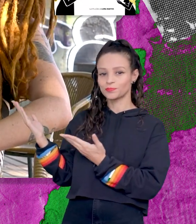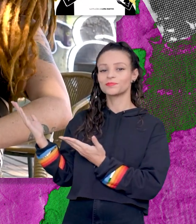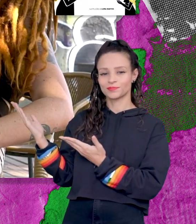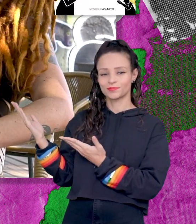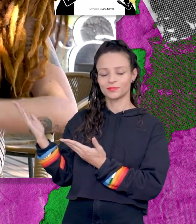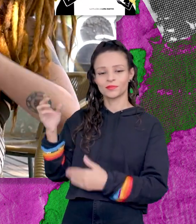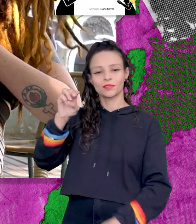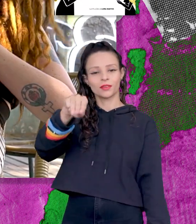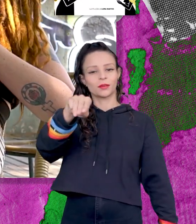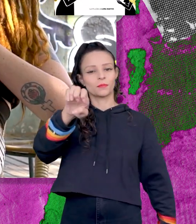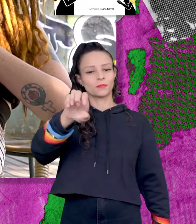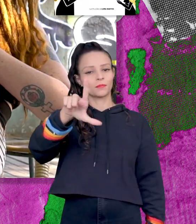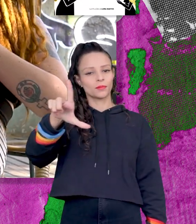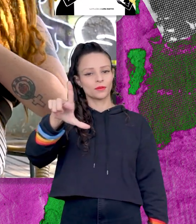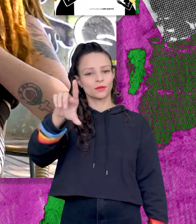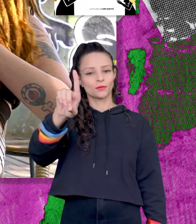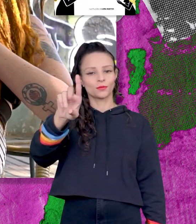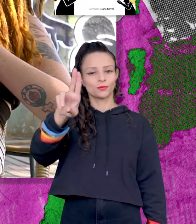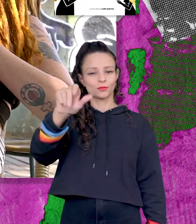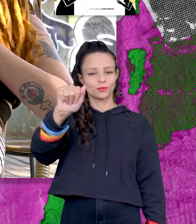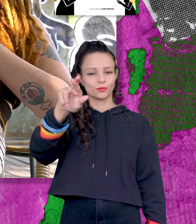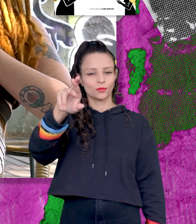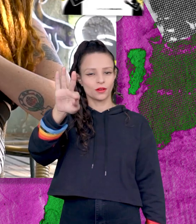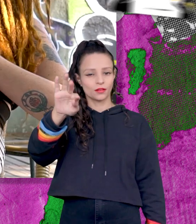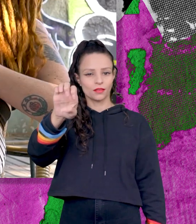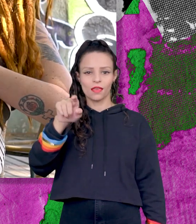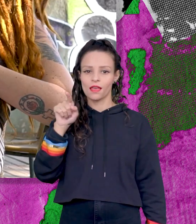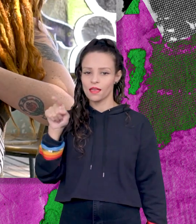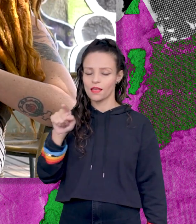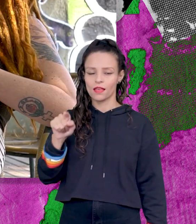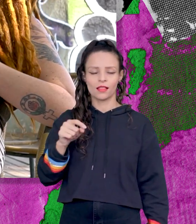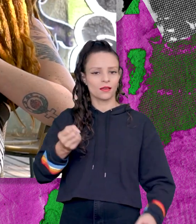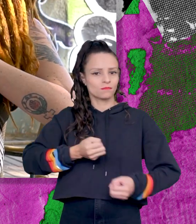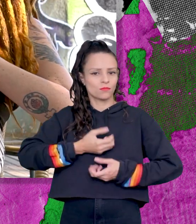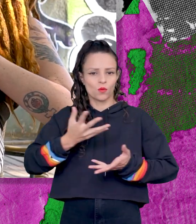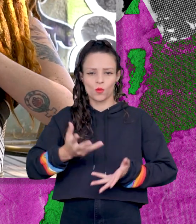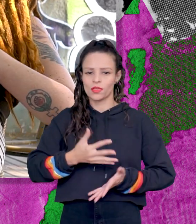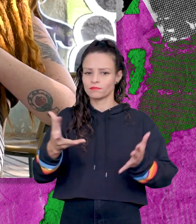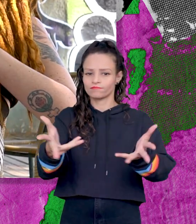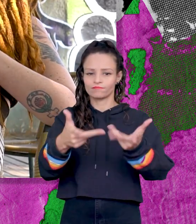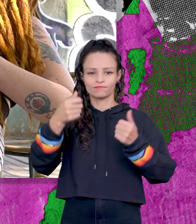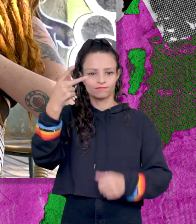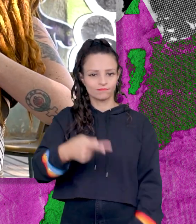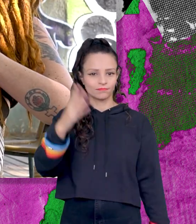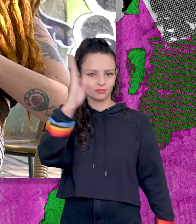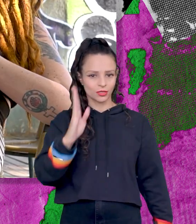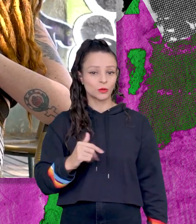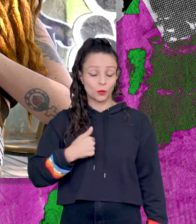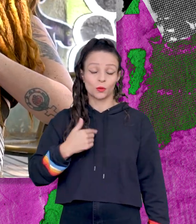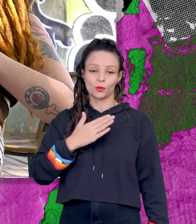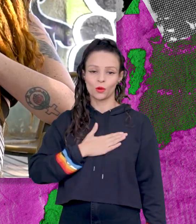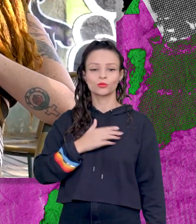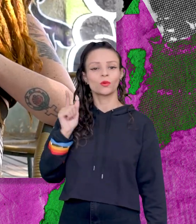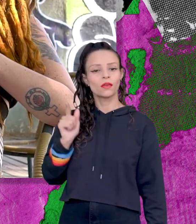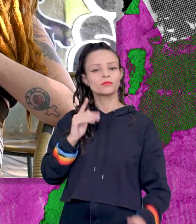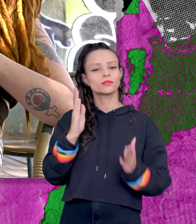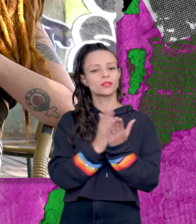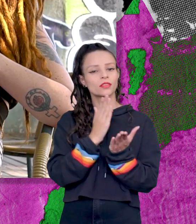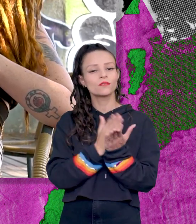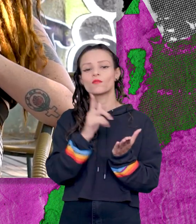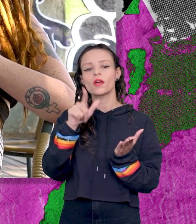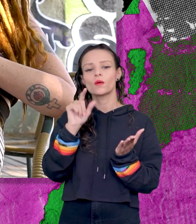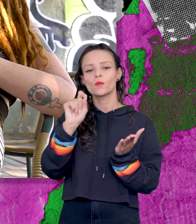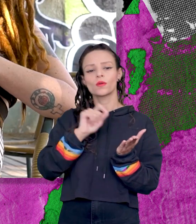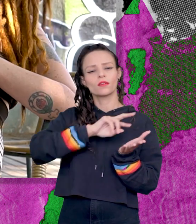Duarte, que pra mim é a maior poeta do Brasil, eu sou muito fã da Mel, e o Colmeia, ele é um compilado de